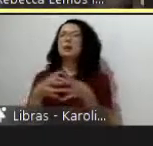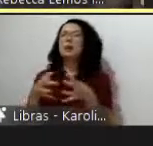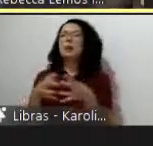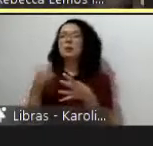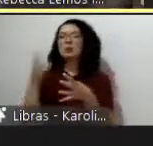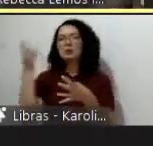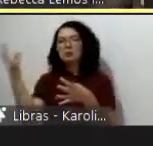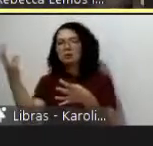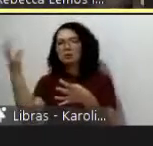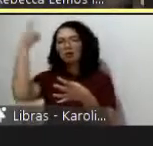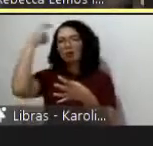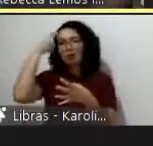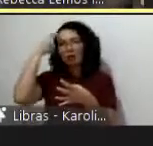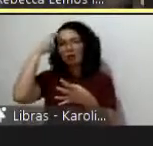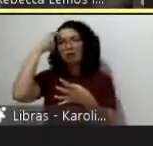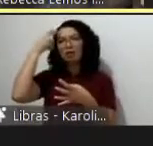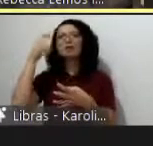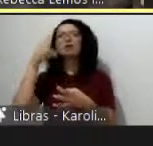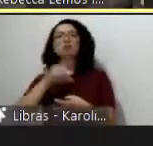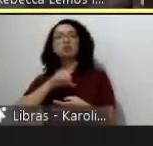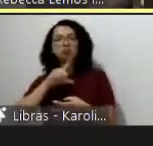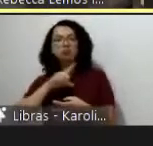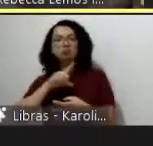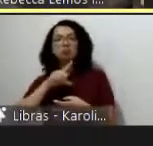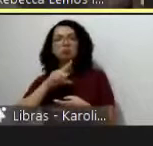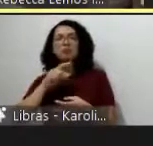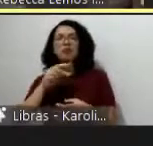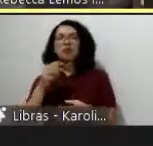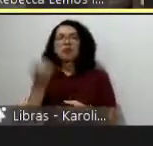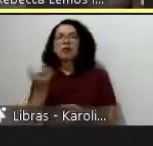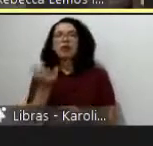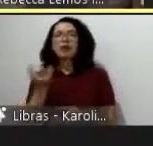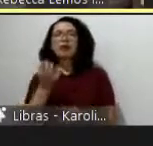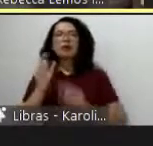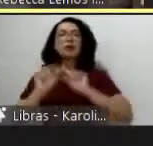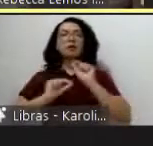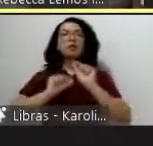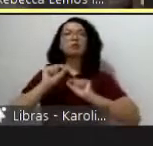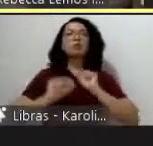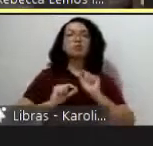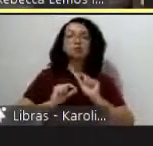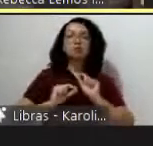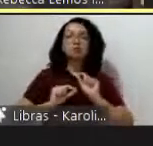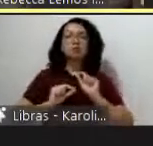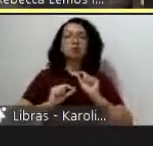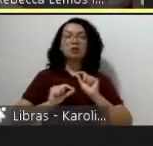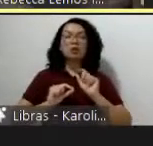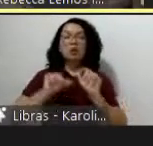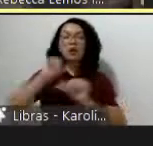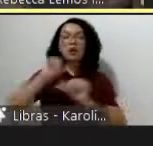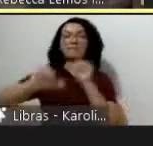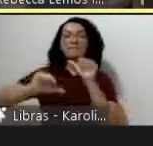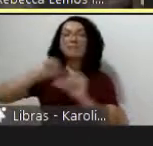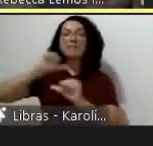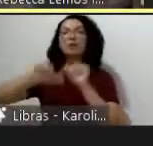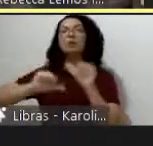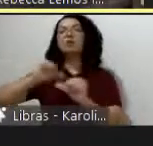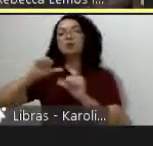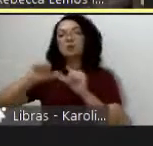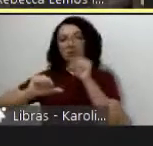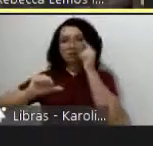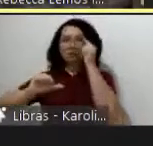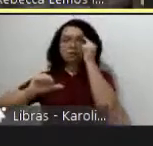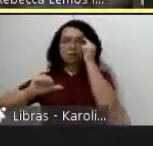centros atualmente tentando descaracterizar o que foi para que serviu durante a sua